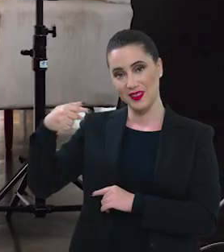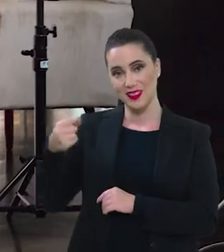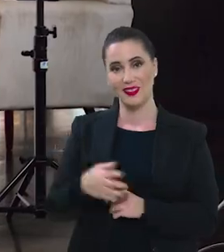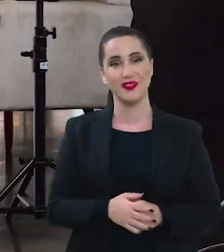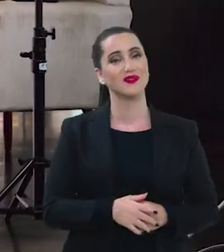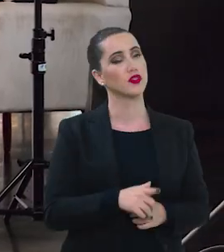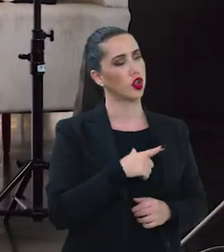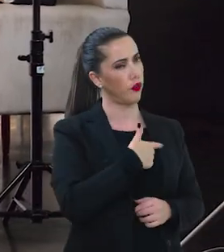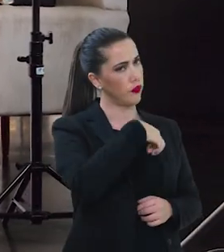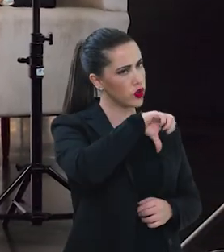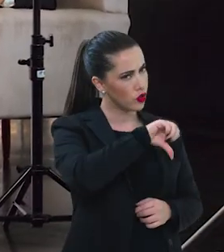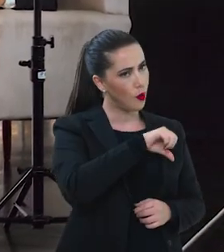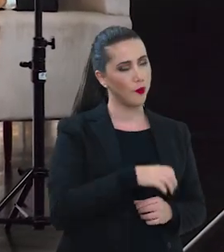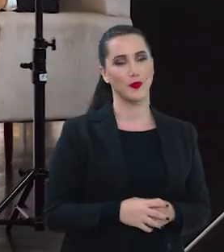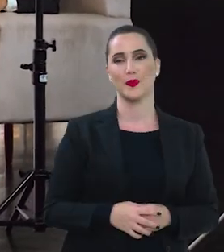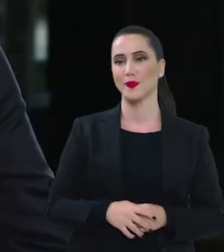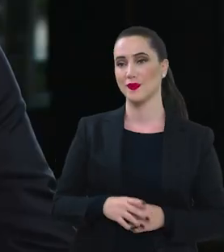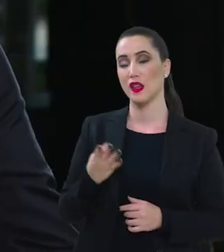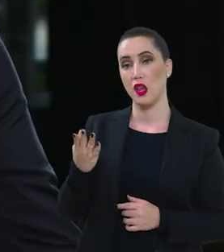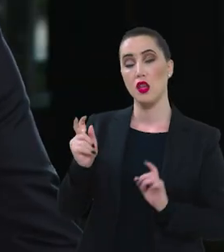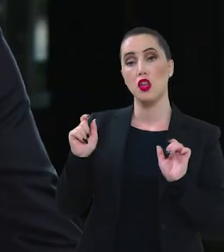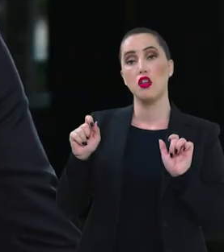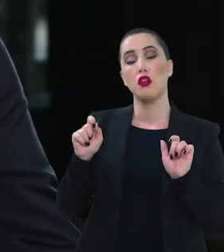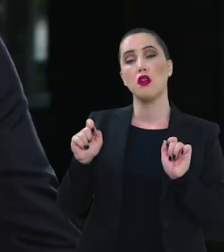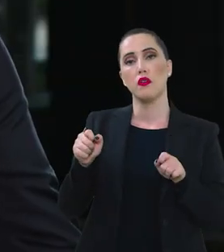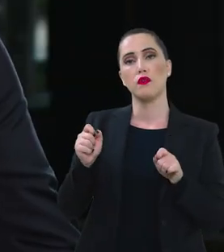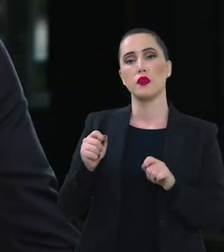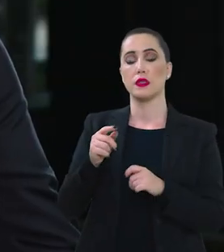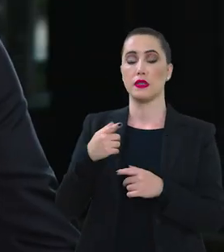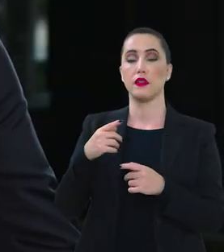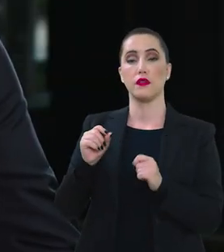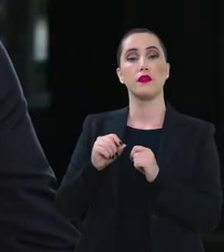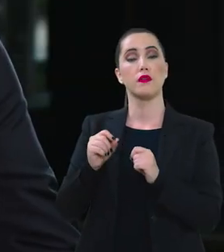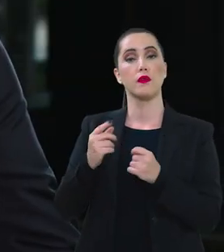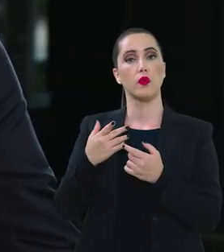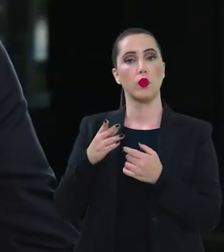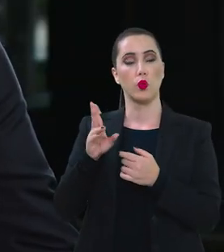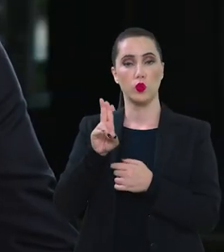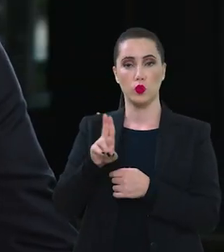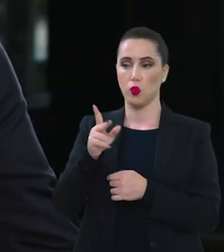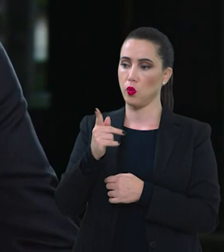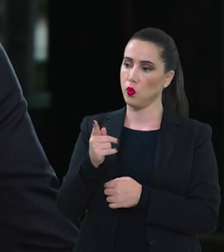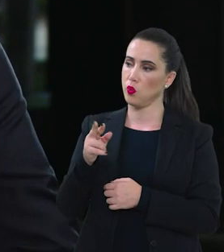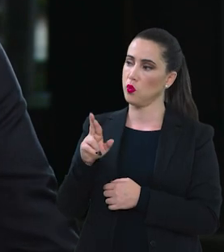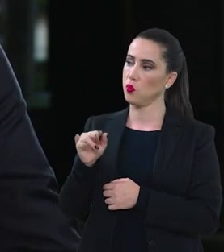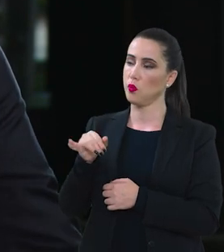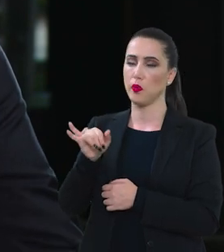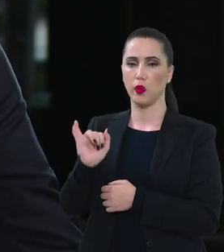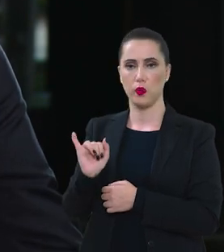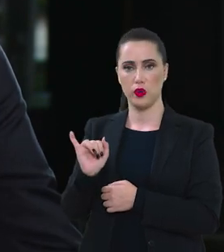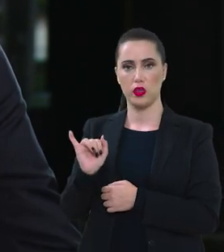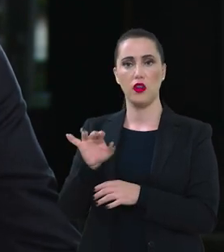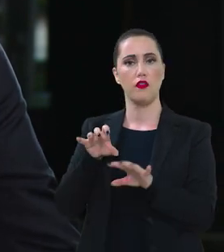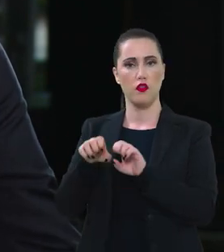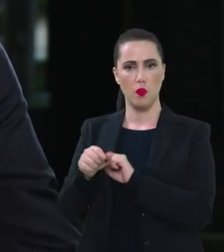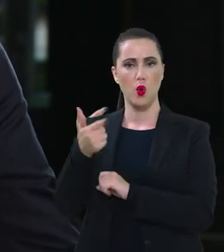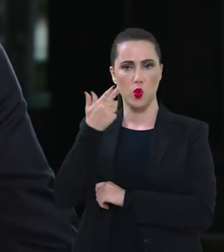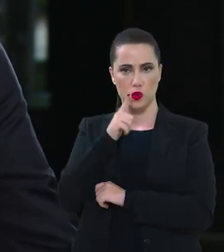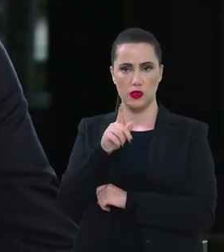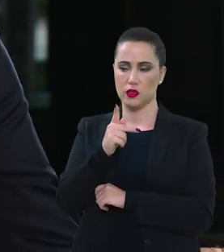tenho 29 e você fez ProUni se formou por meio do ProUni